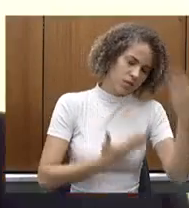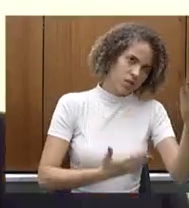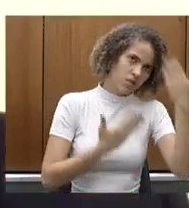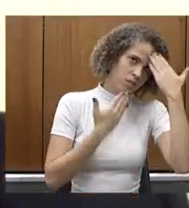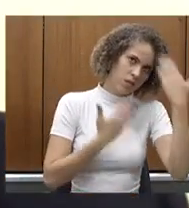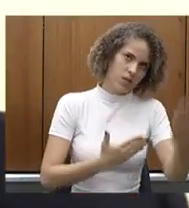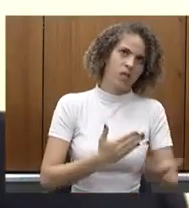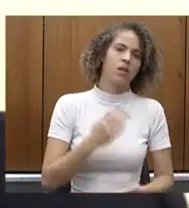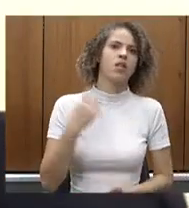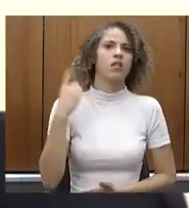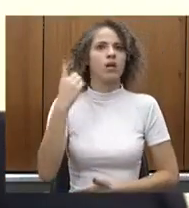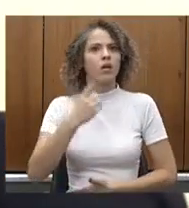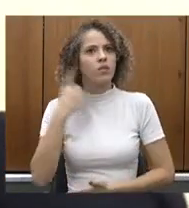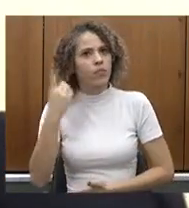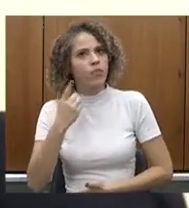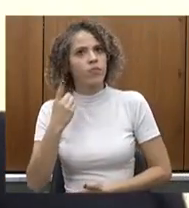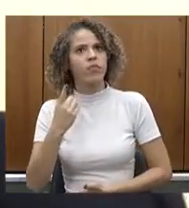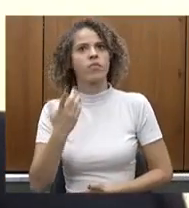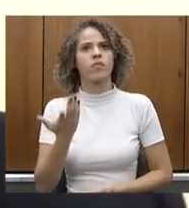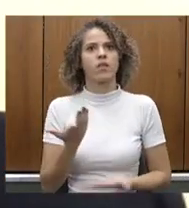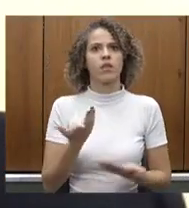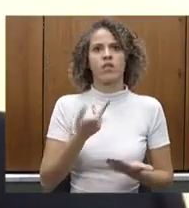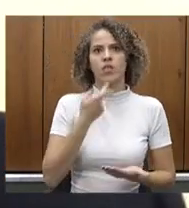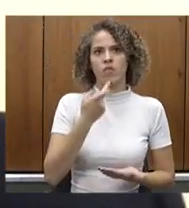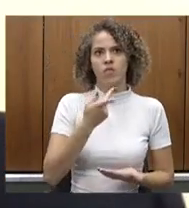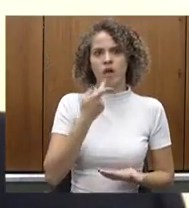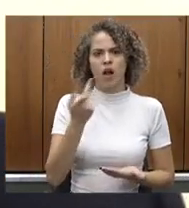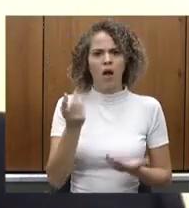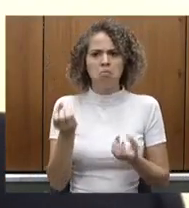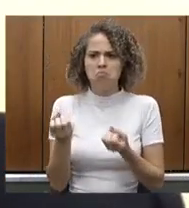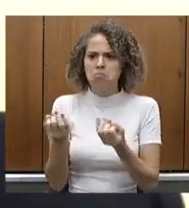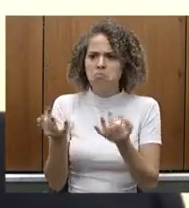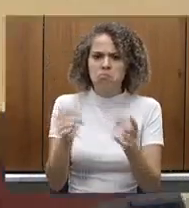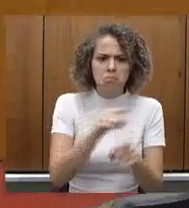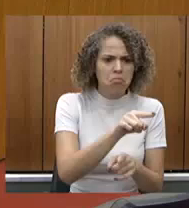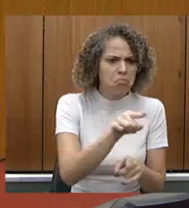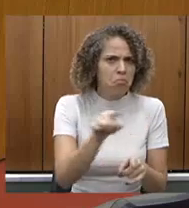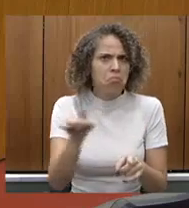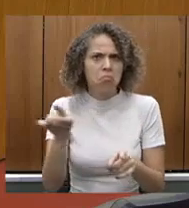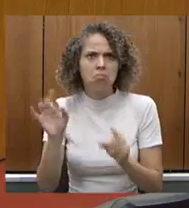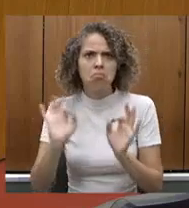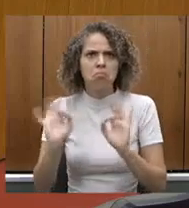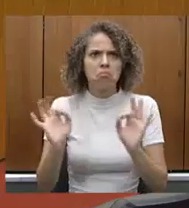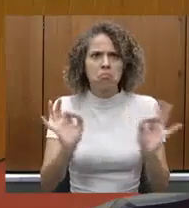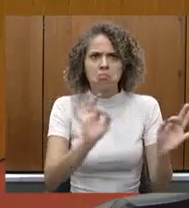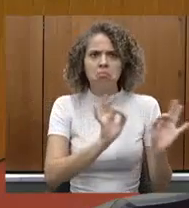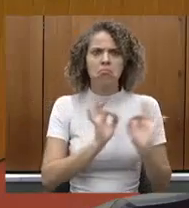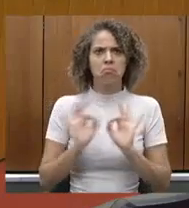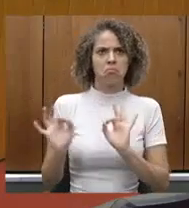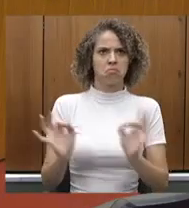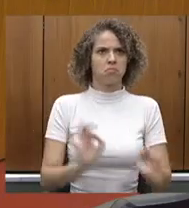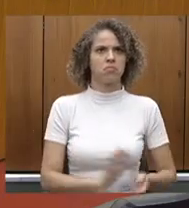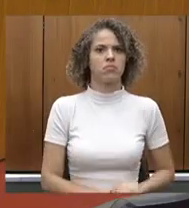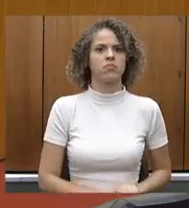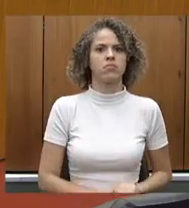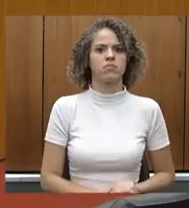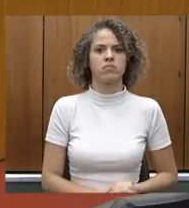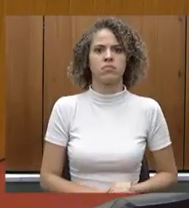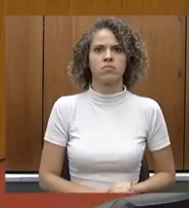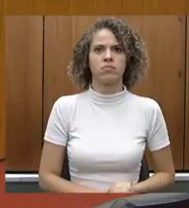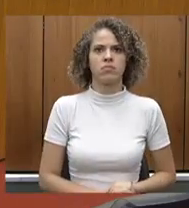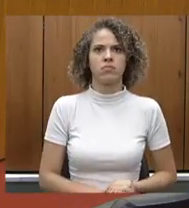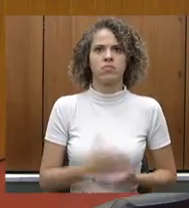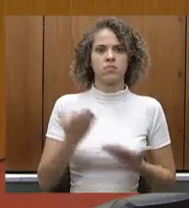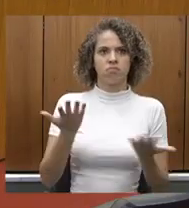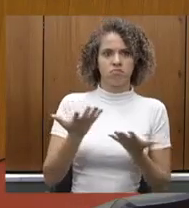deputado o secretário Fábio gostaria de falar não podemos seguir pode podemos seguir obrigado passo